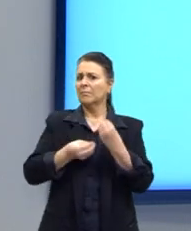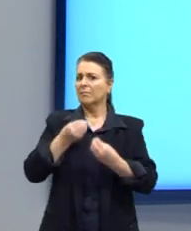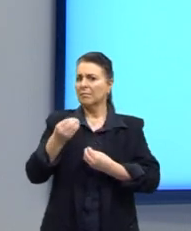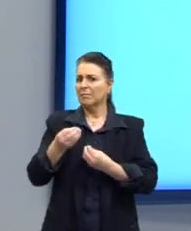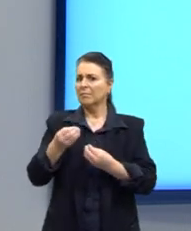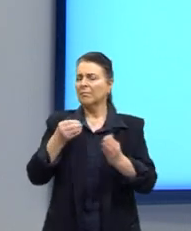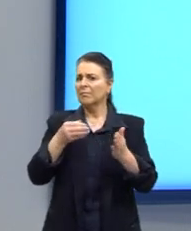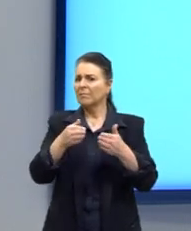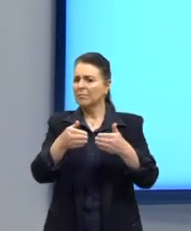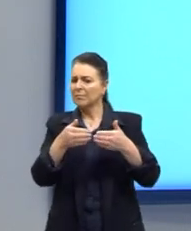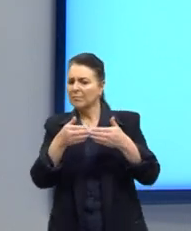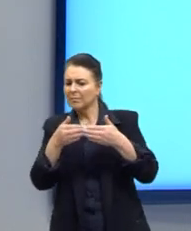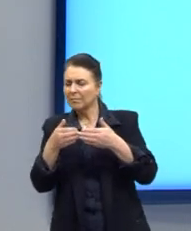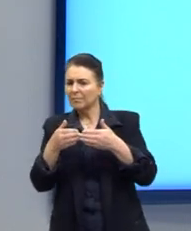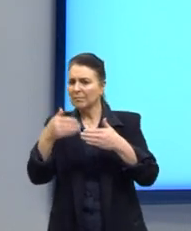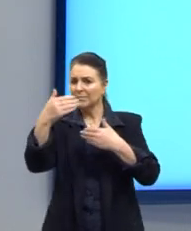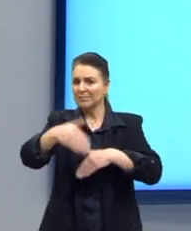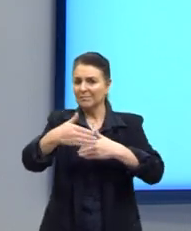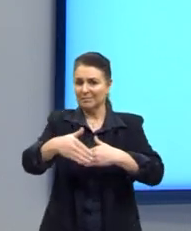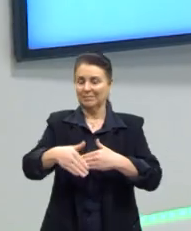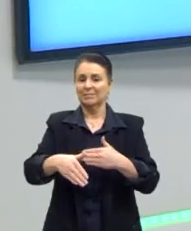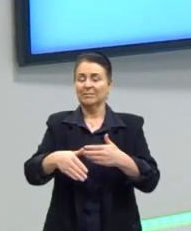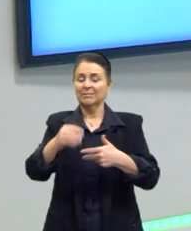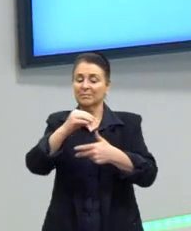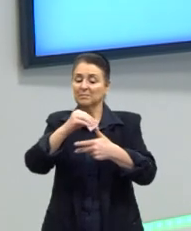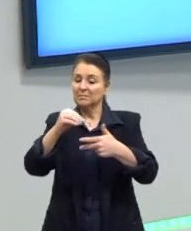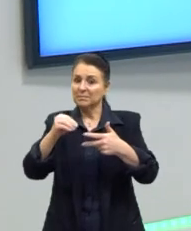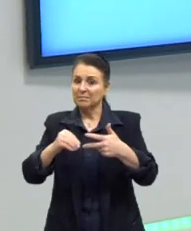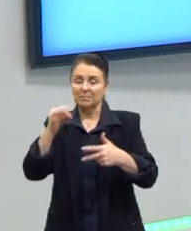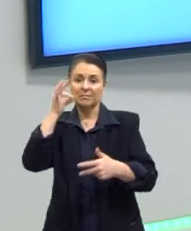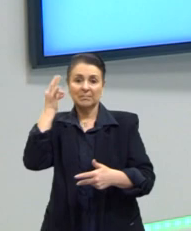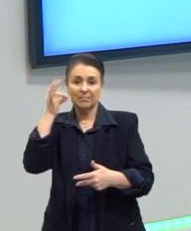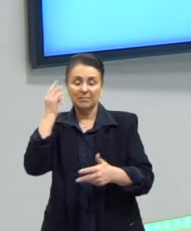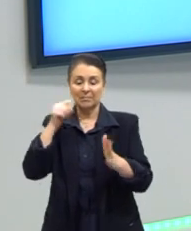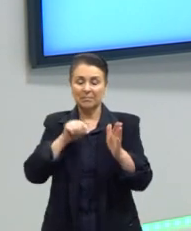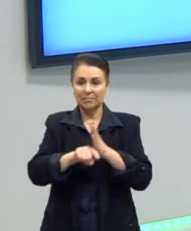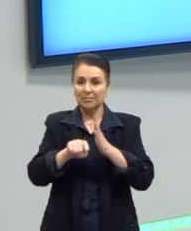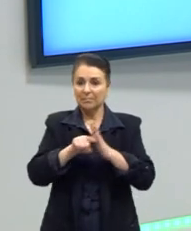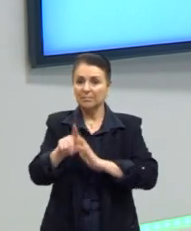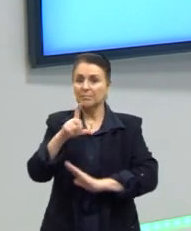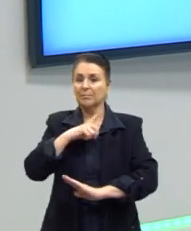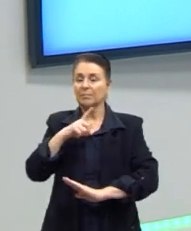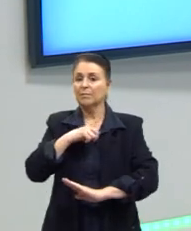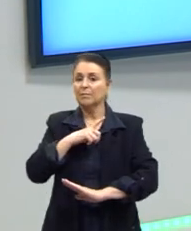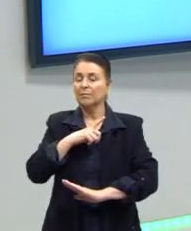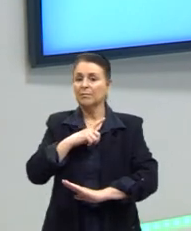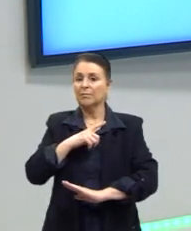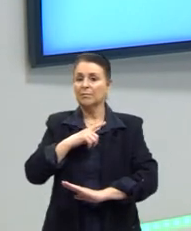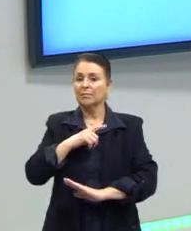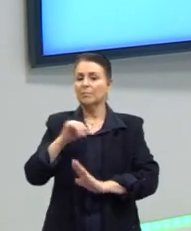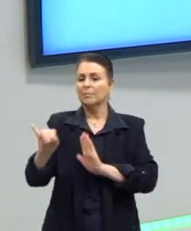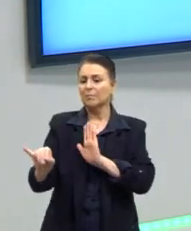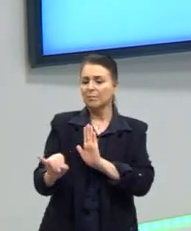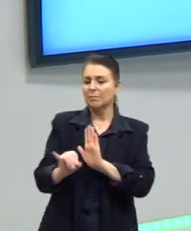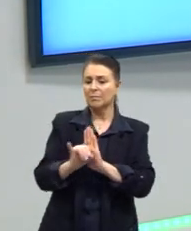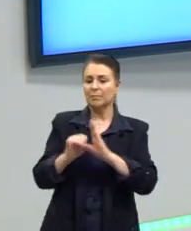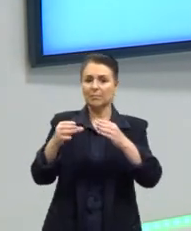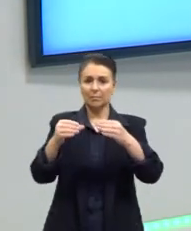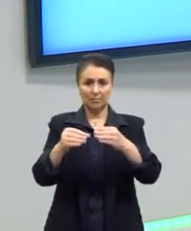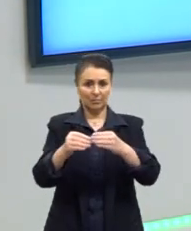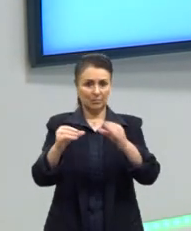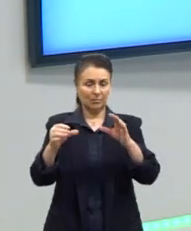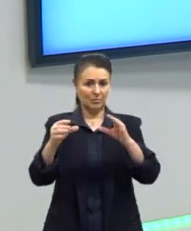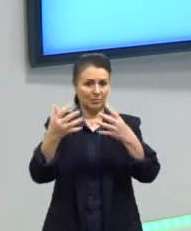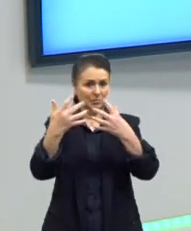Muitas vezes, tanto nos vestibulares quanto no neném, as questões, elas trazem a questão de identificar o grupo funcional.